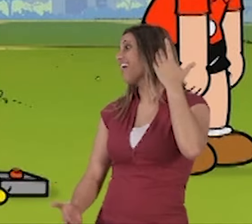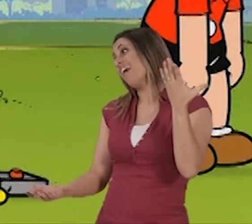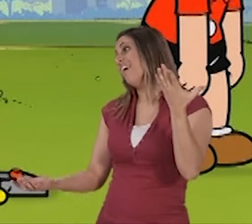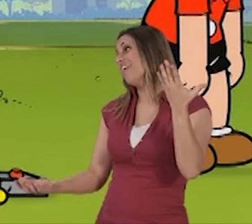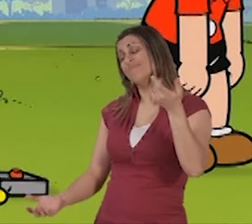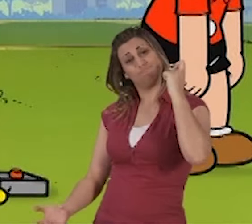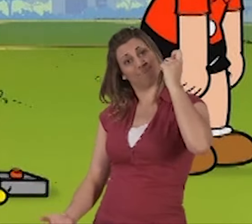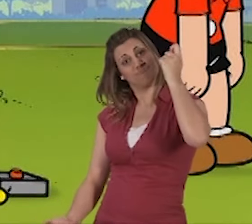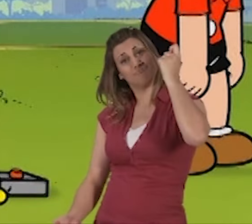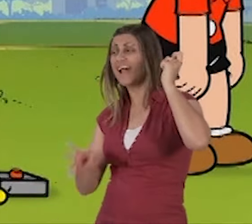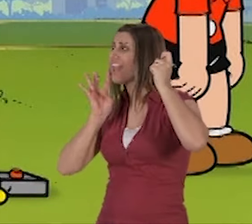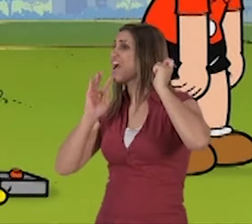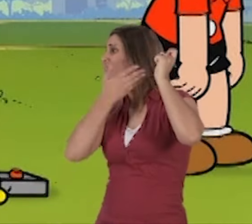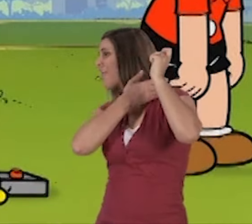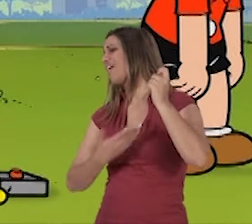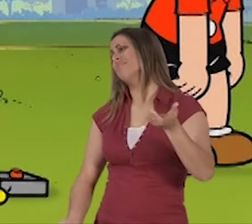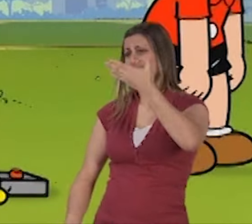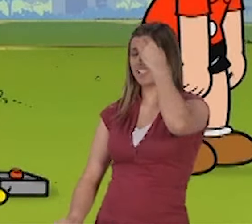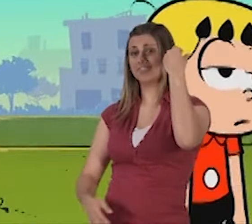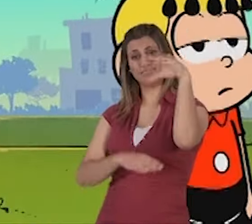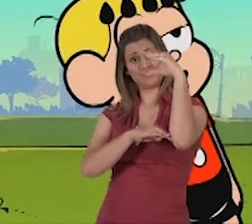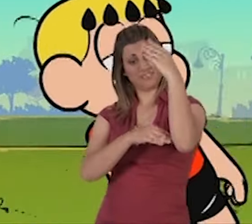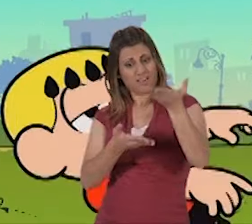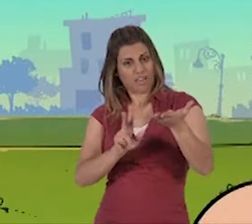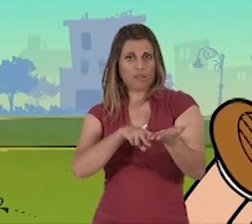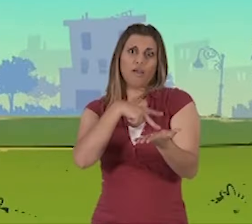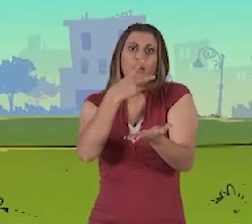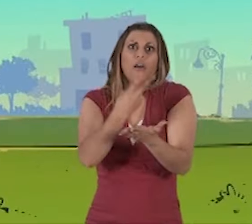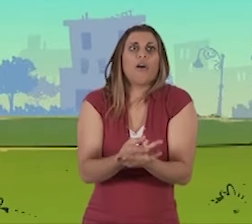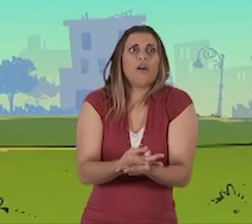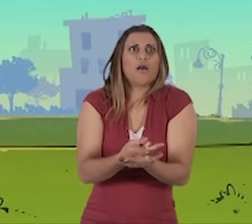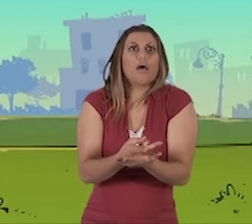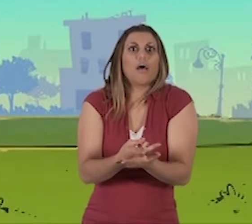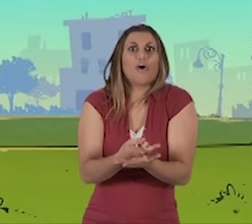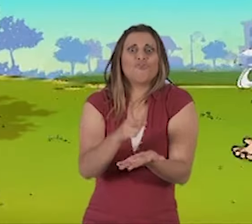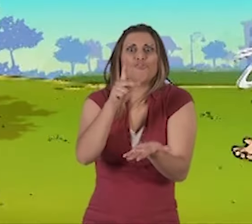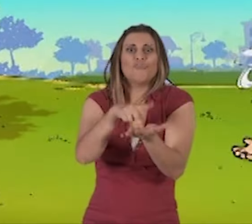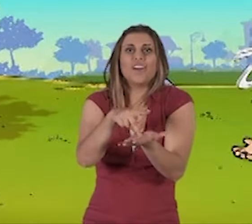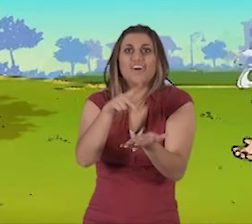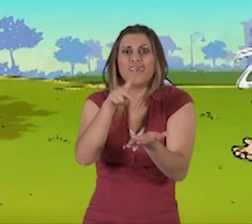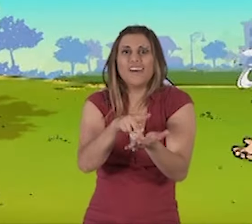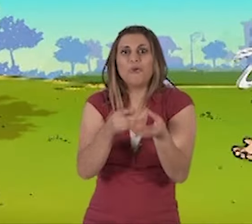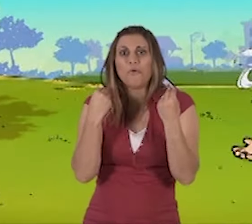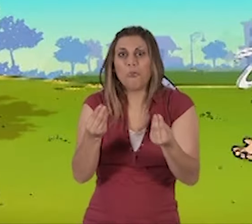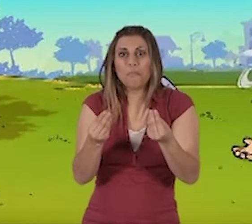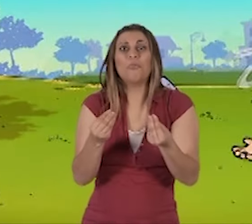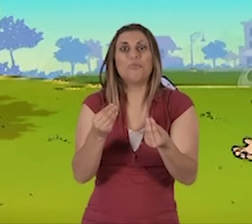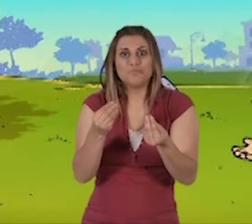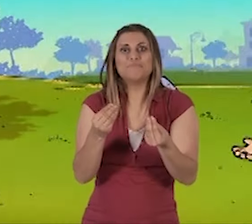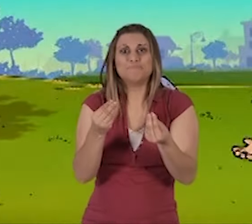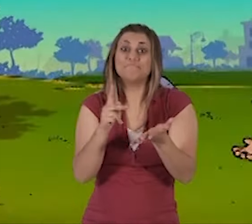pipa de couro de mamute e rabiola de samambaia lá na pré-história! Você conhece o Garoto? Garoto?